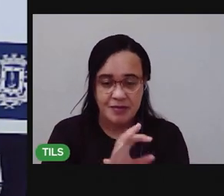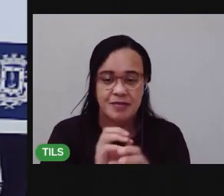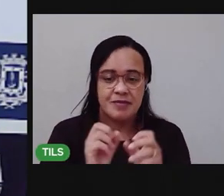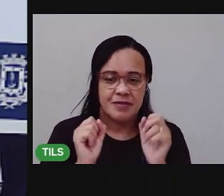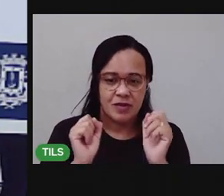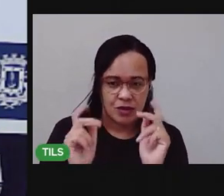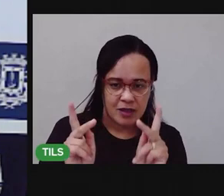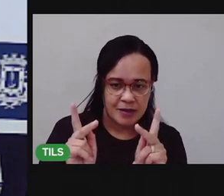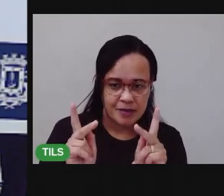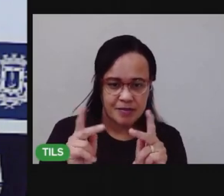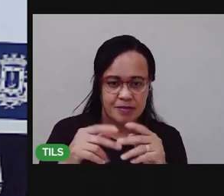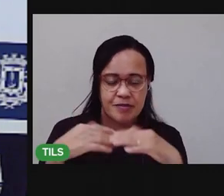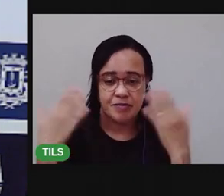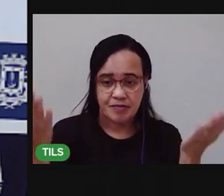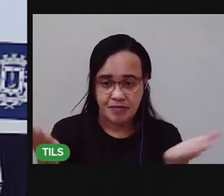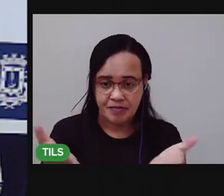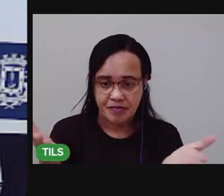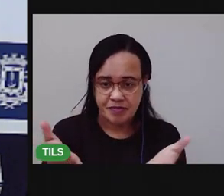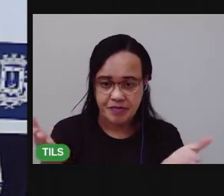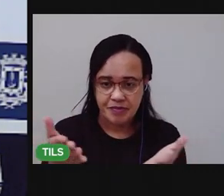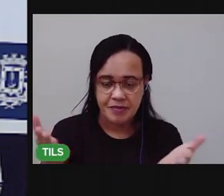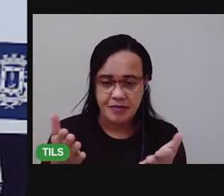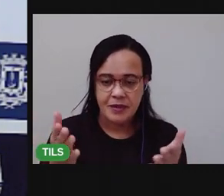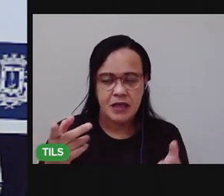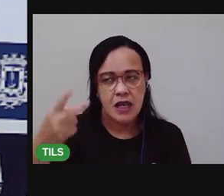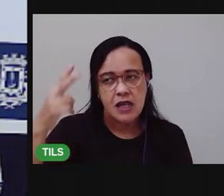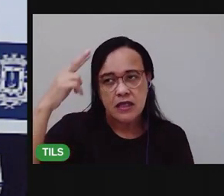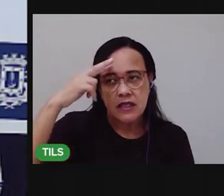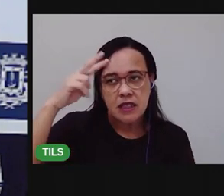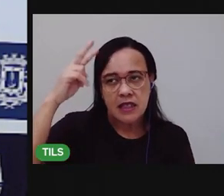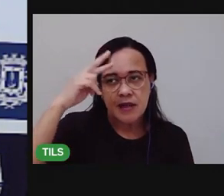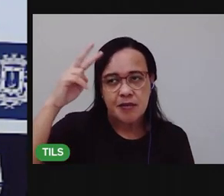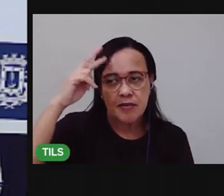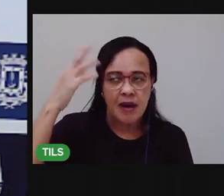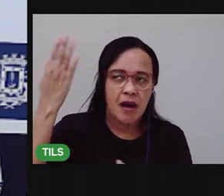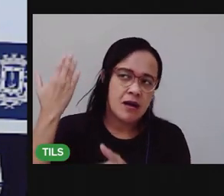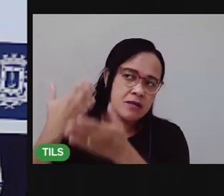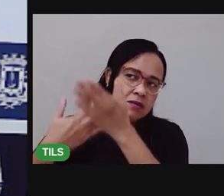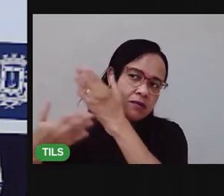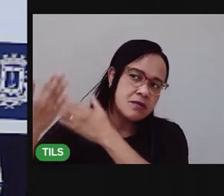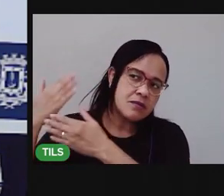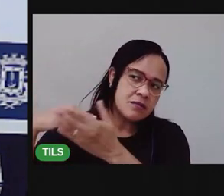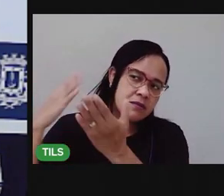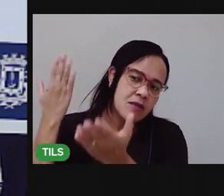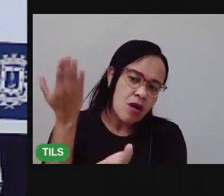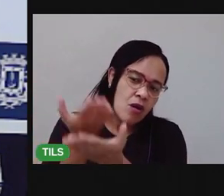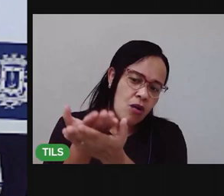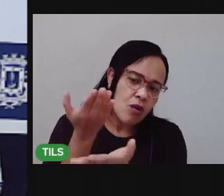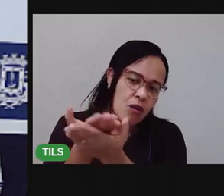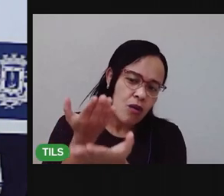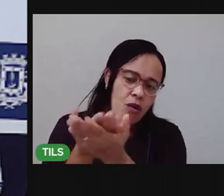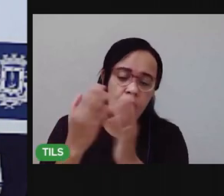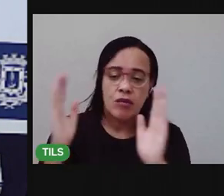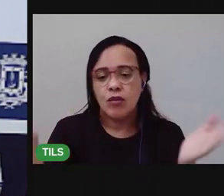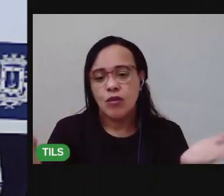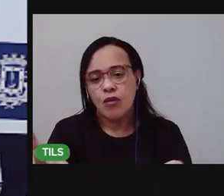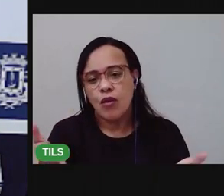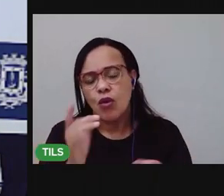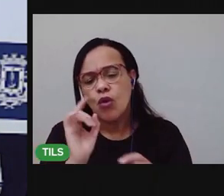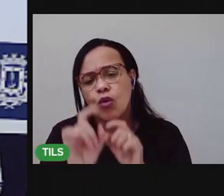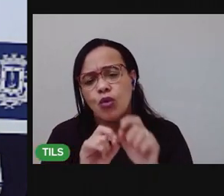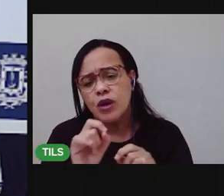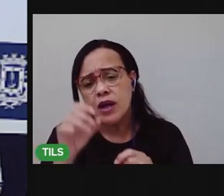Agora, crianças, a gente vai relembrar o que foi que a gente aprendeu na aula de hoje. Tá bom?